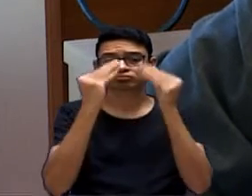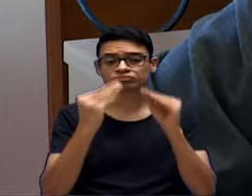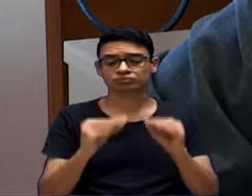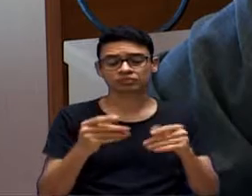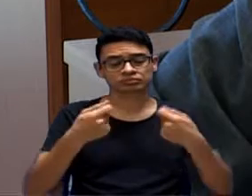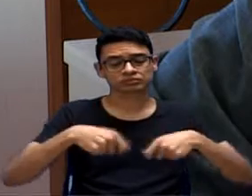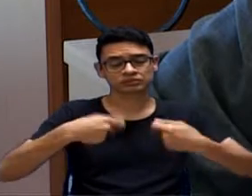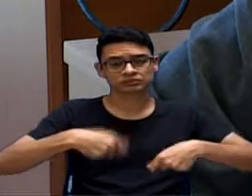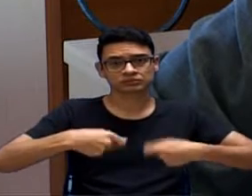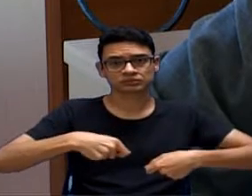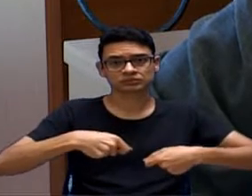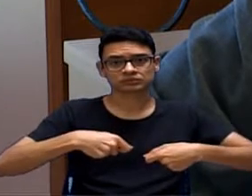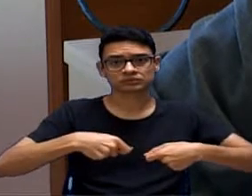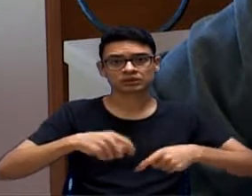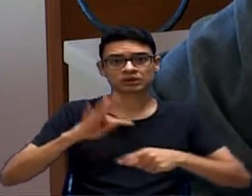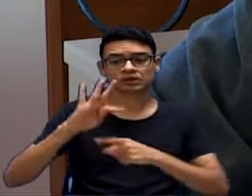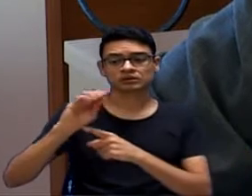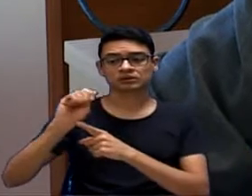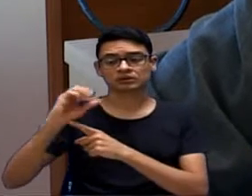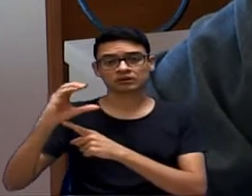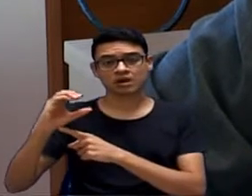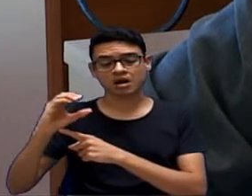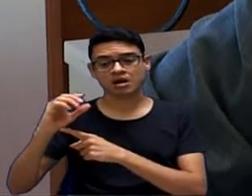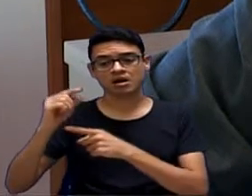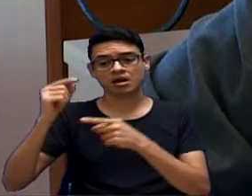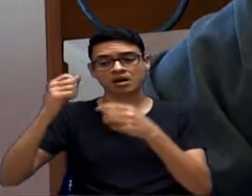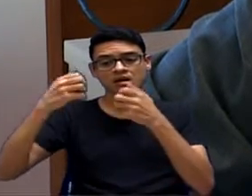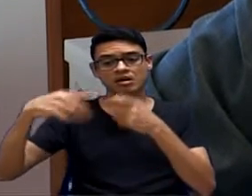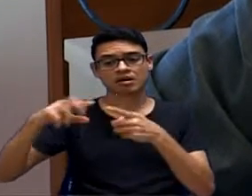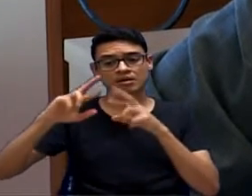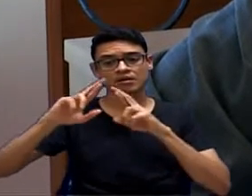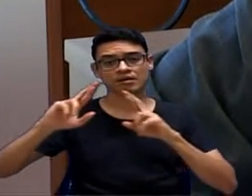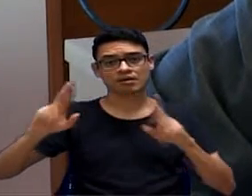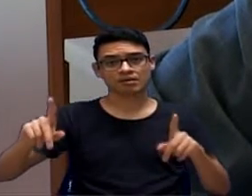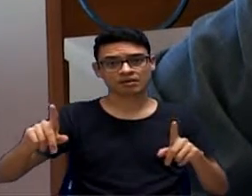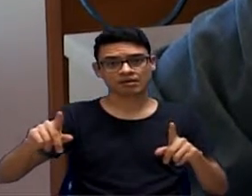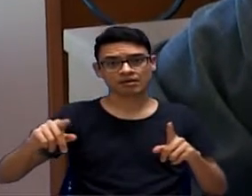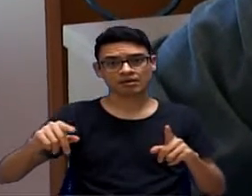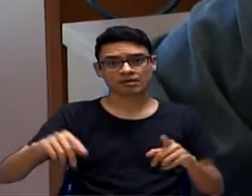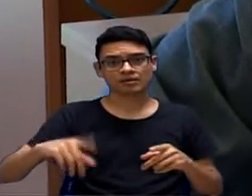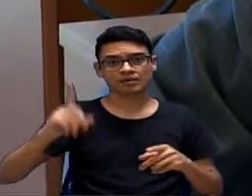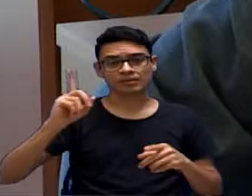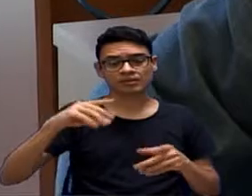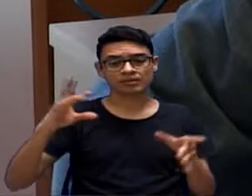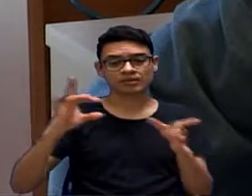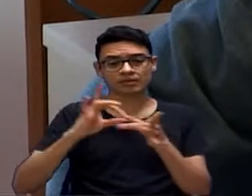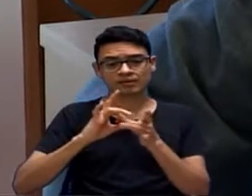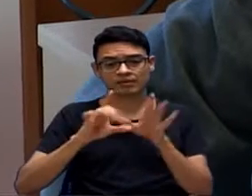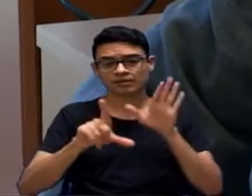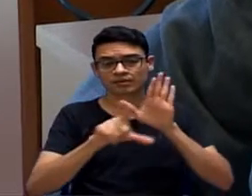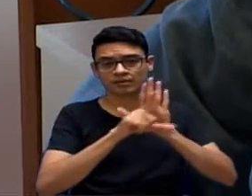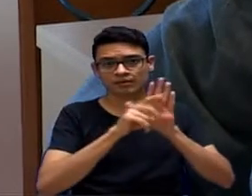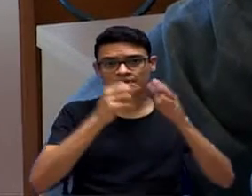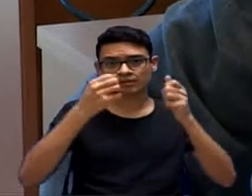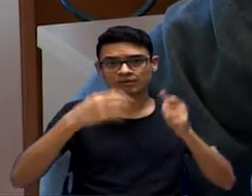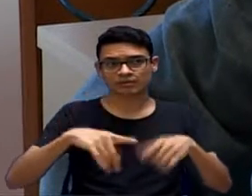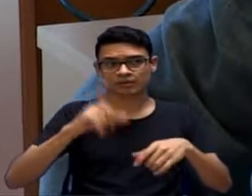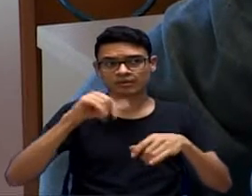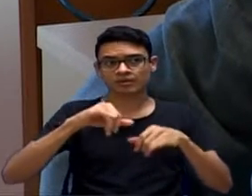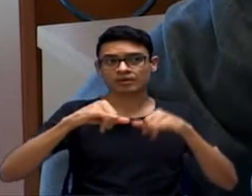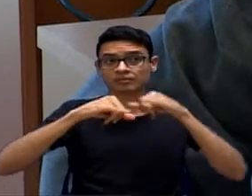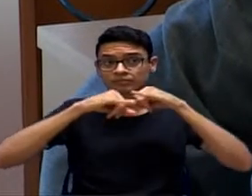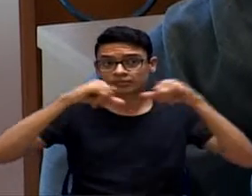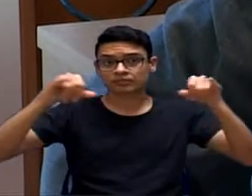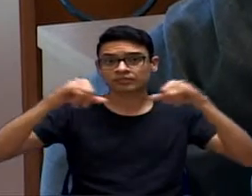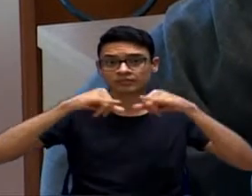aqui no TAC já fala o presente termo de acordo judicial que tem como objetivo garantir a publicidade dos